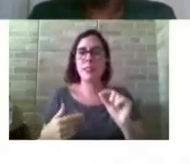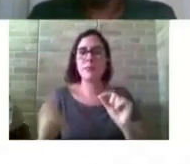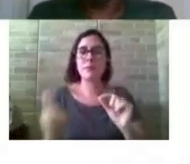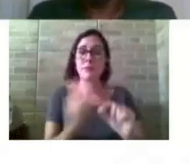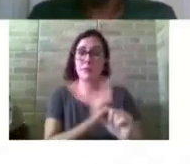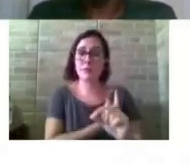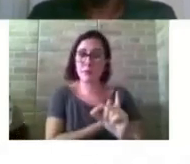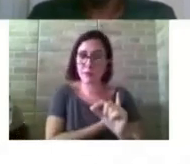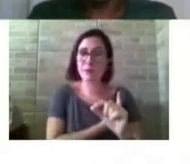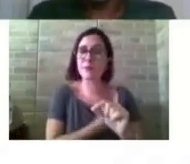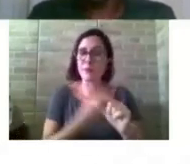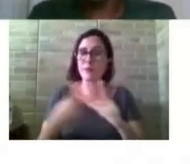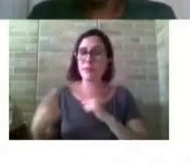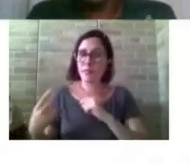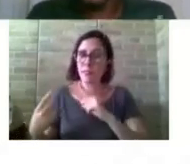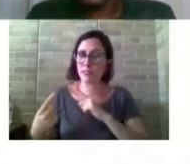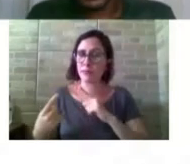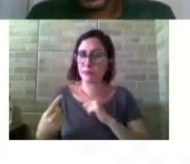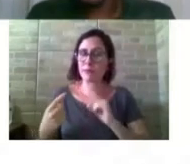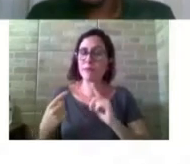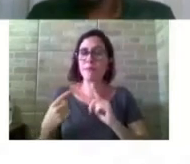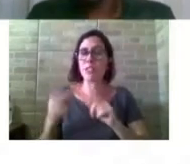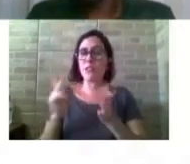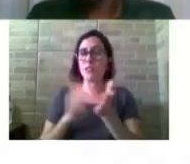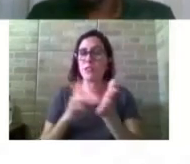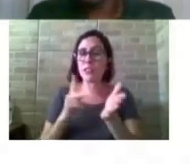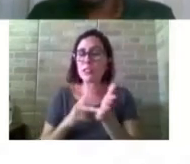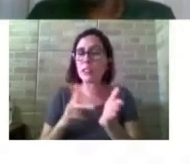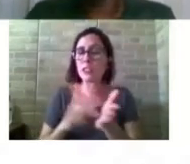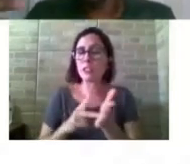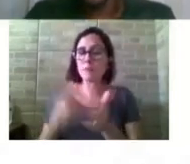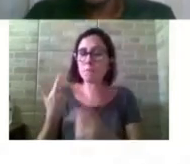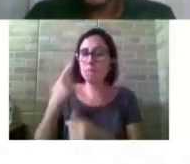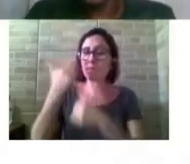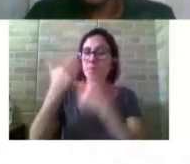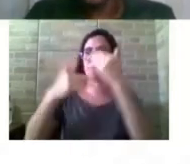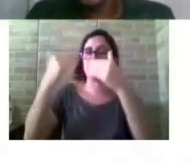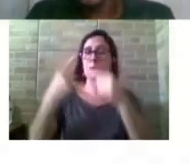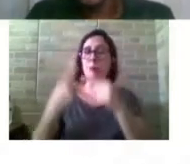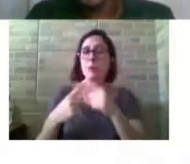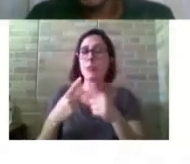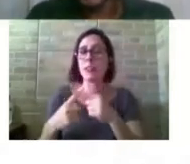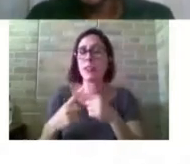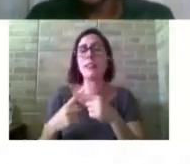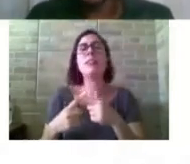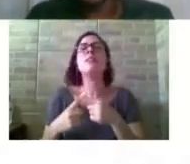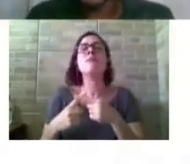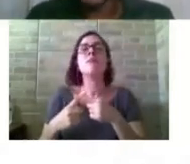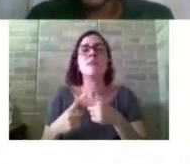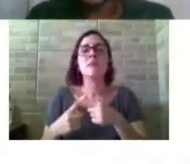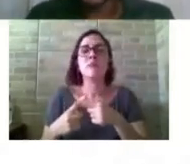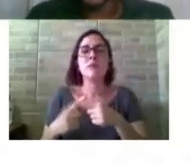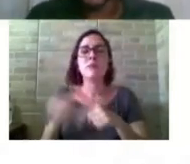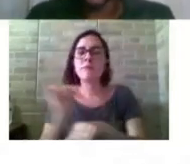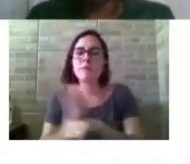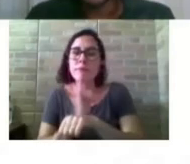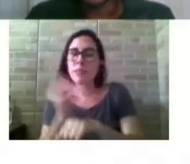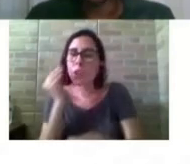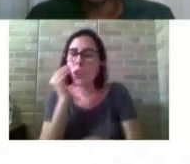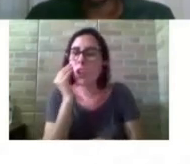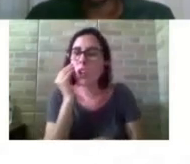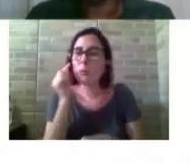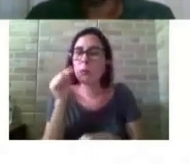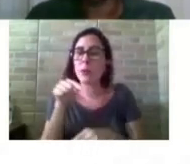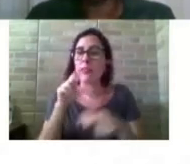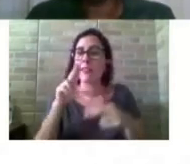que a gente faz para tornar a universidade mais